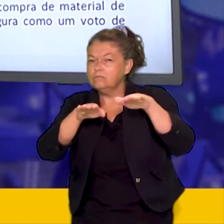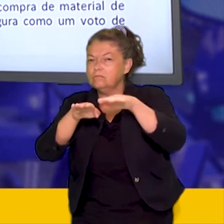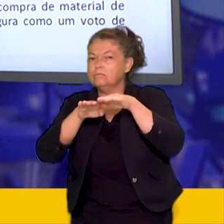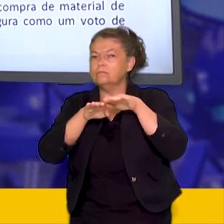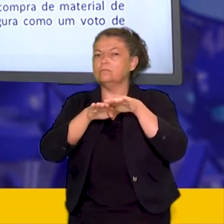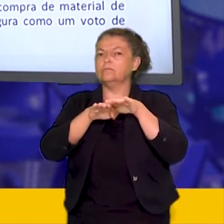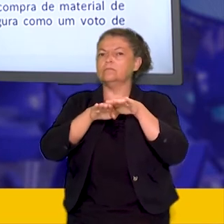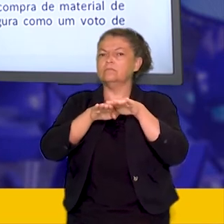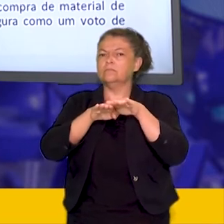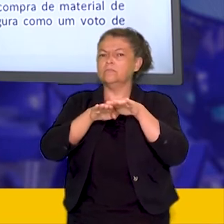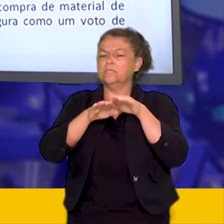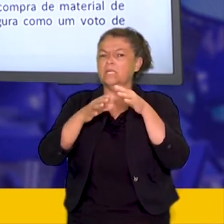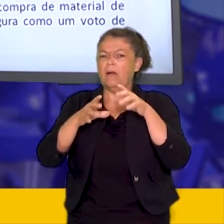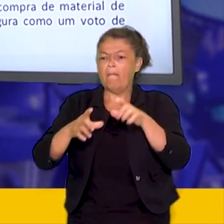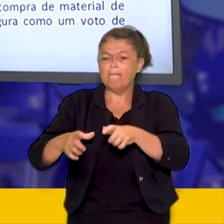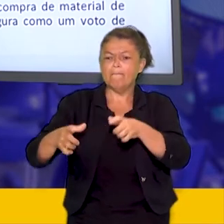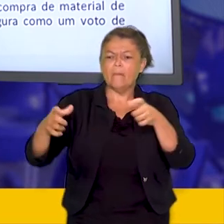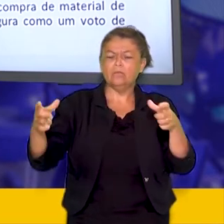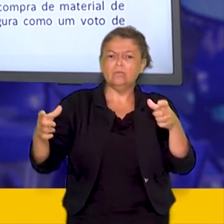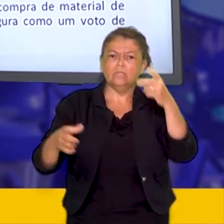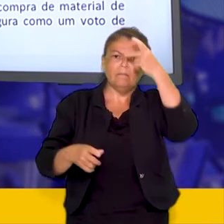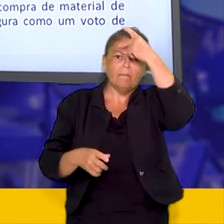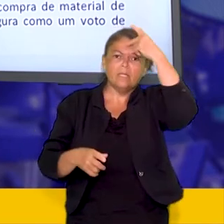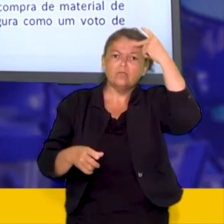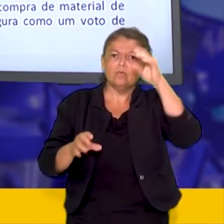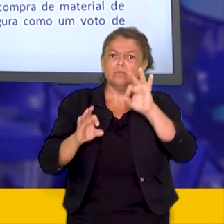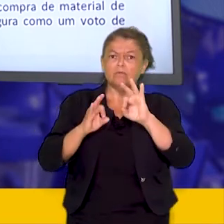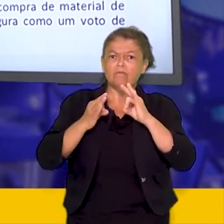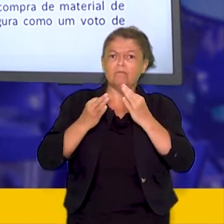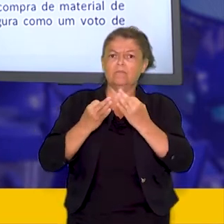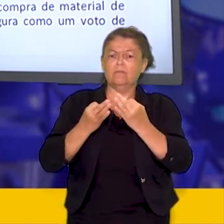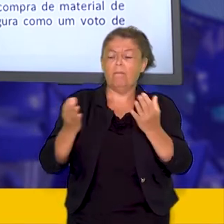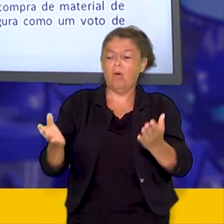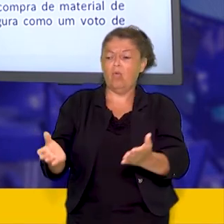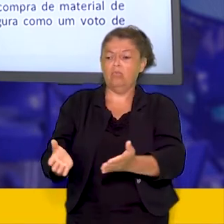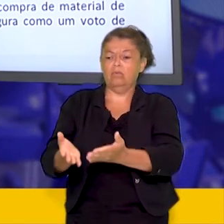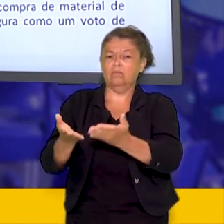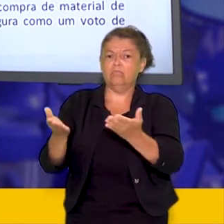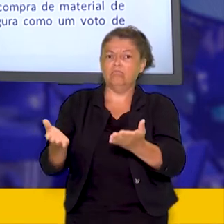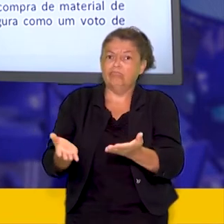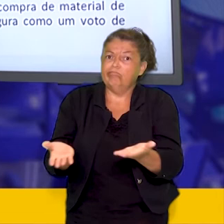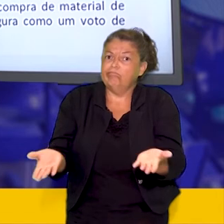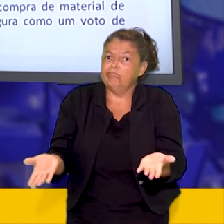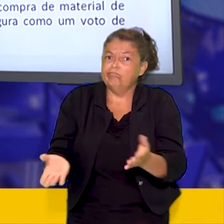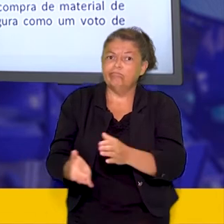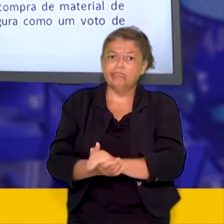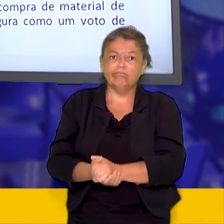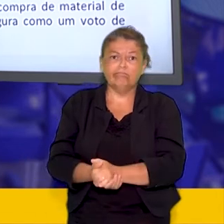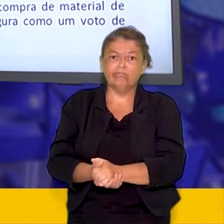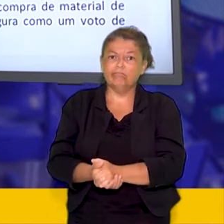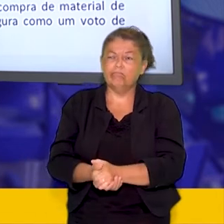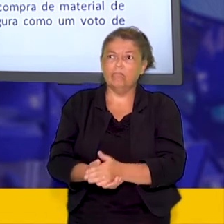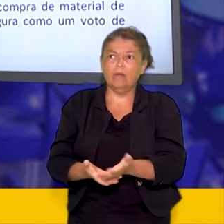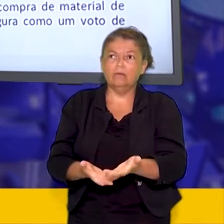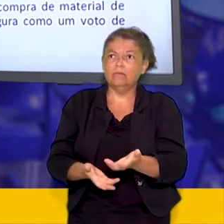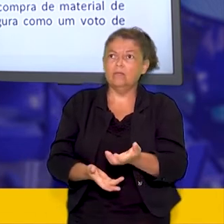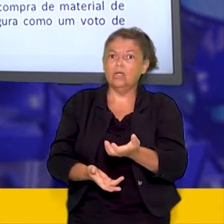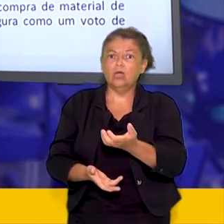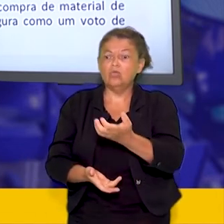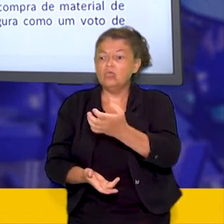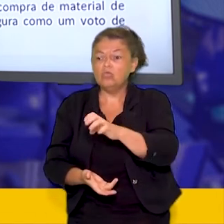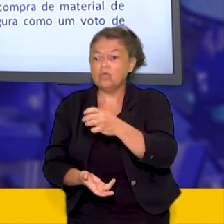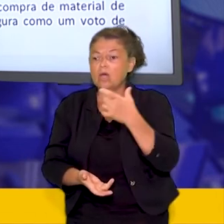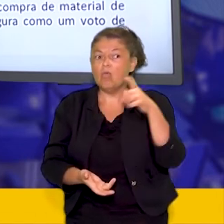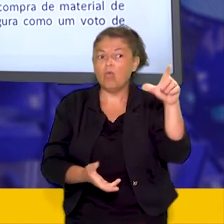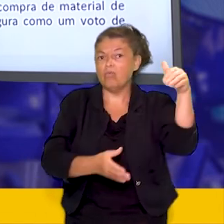vivendo na miséria fazem a opção de vender o seu voto